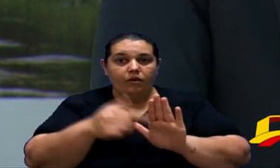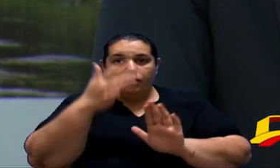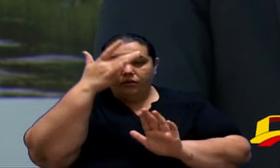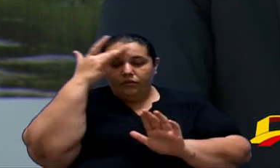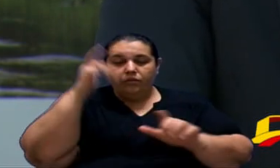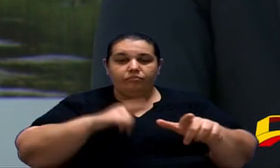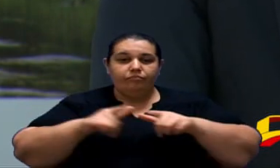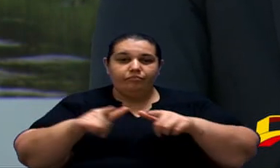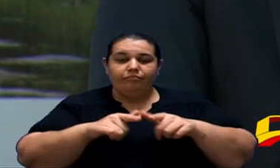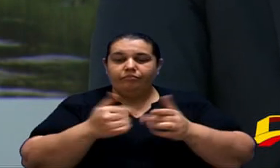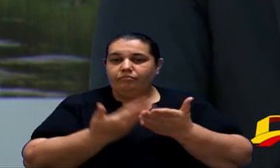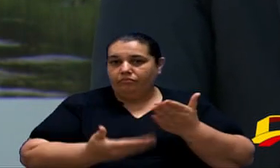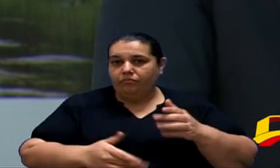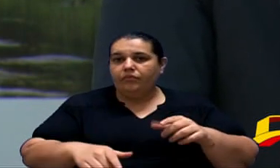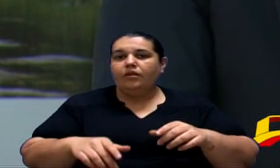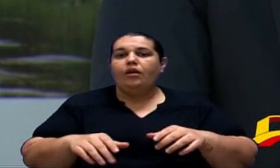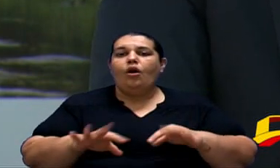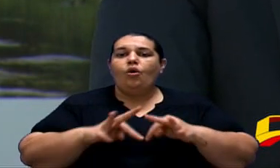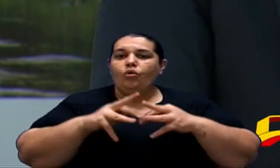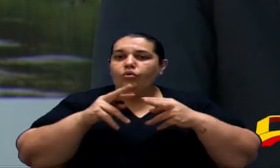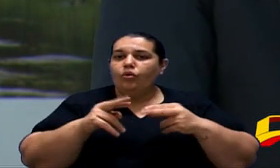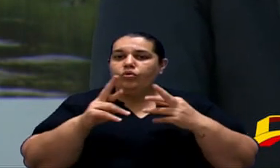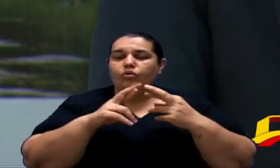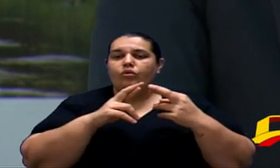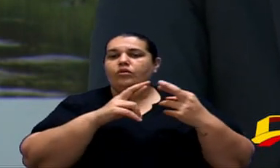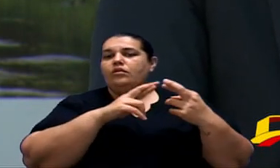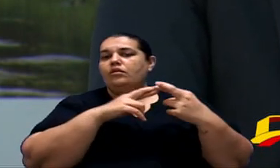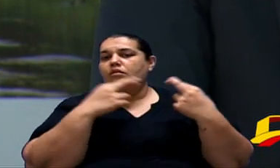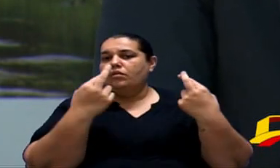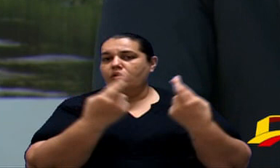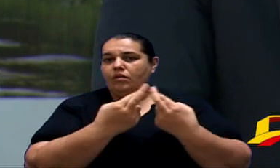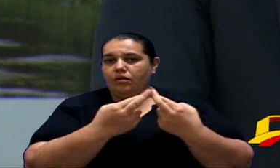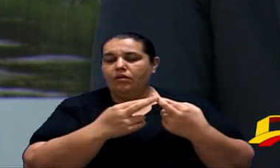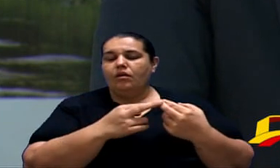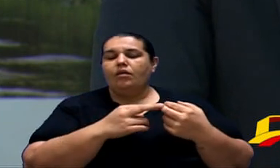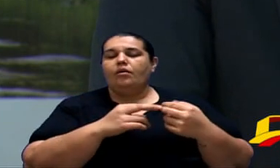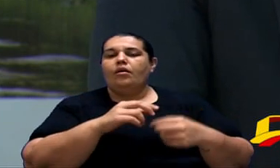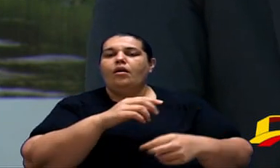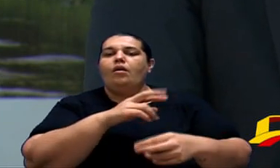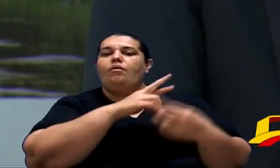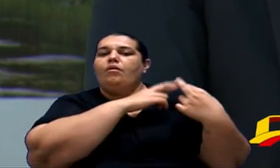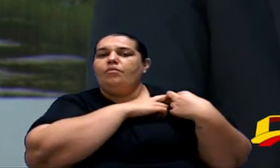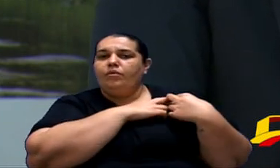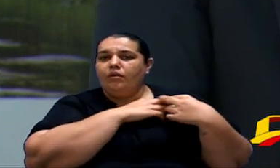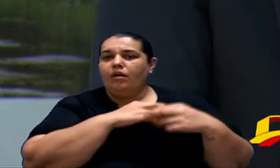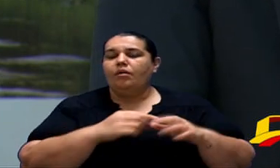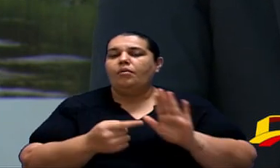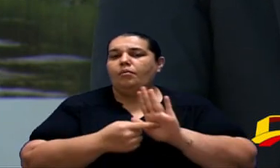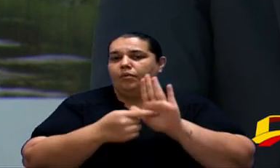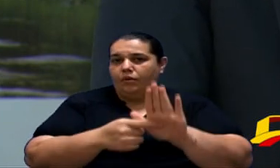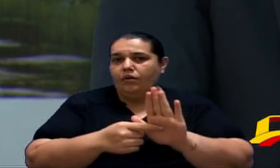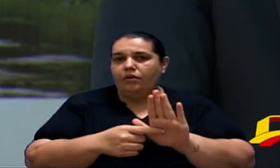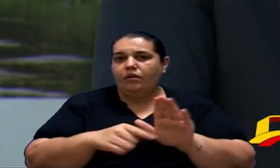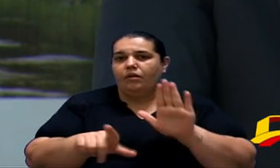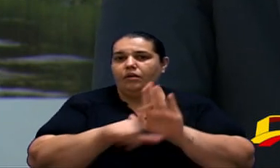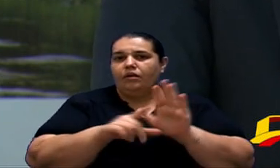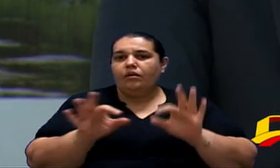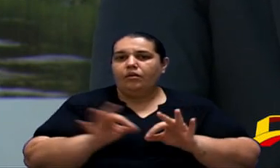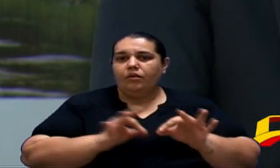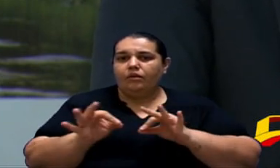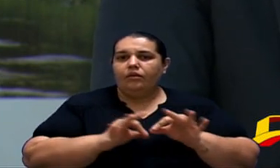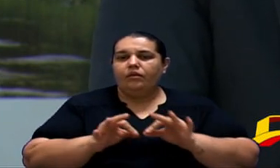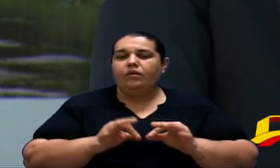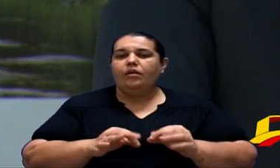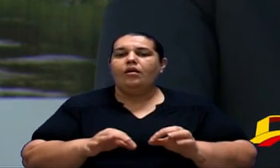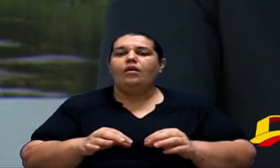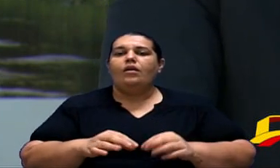sindicatos nacionais, estaduais e municipais vêm tomando medidas para impredir que o projeto de lei do deputado Kim